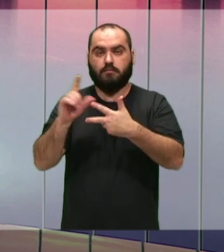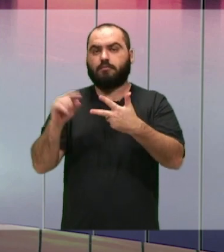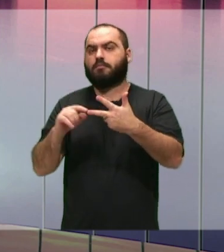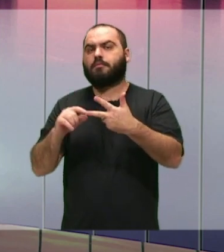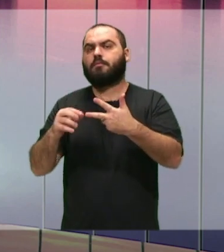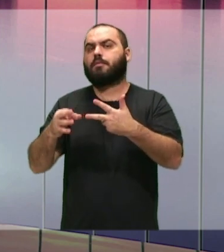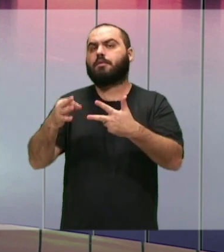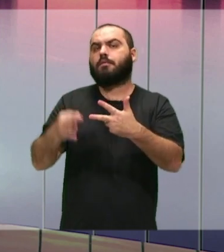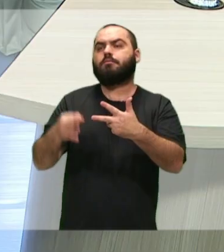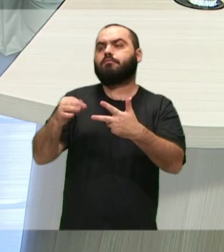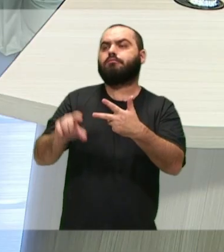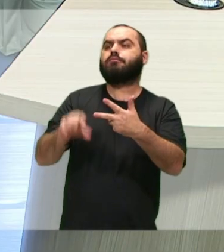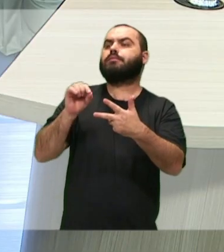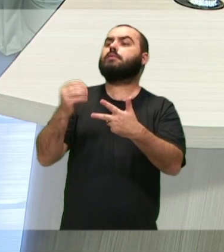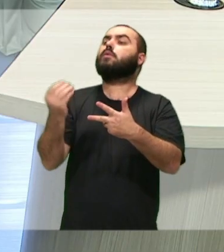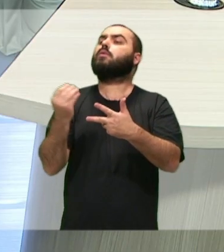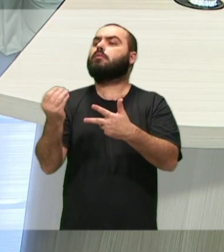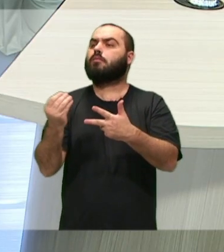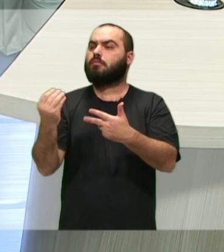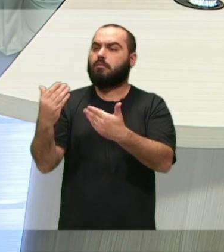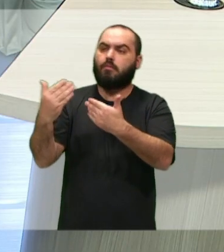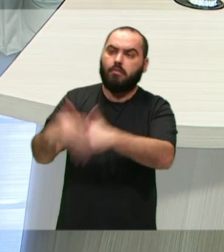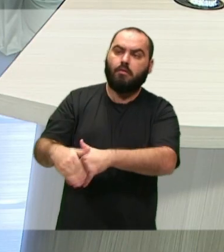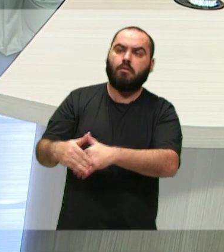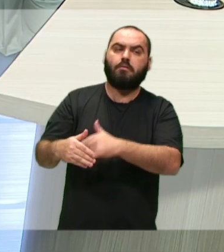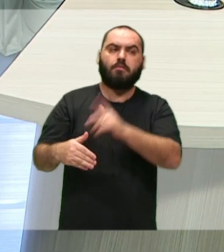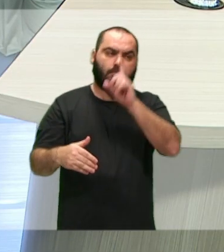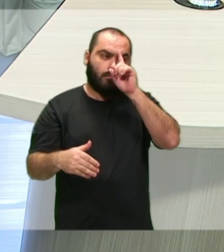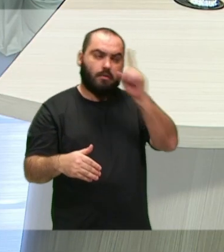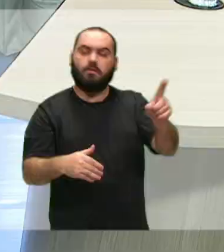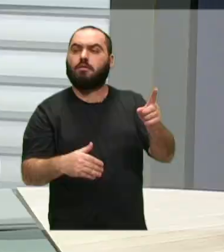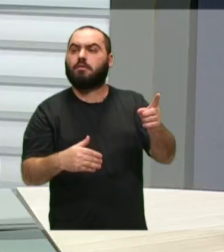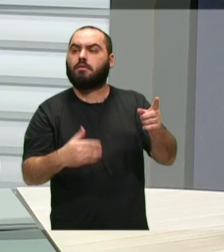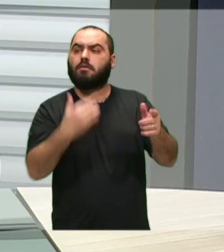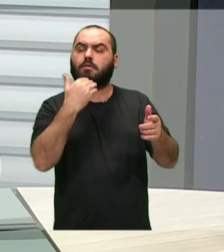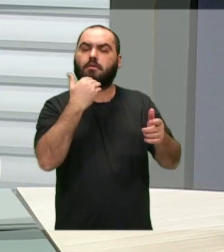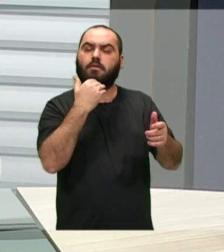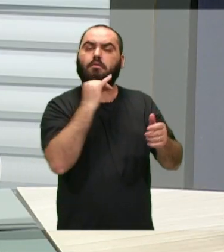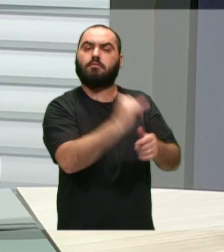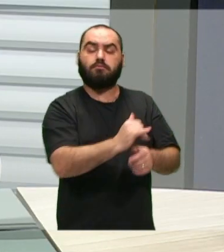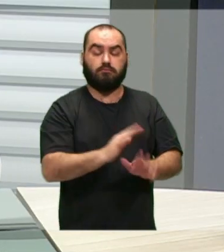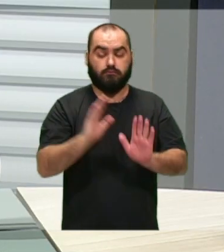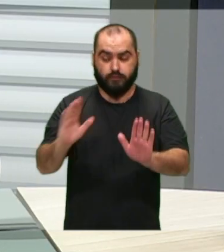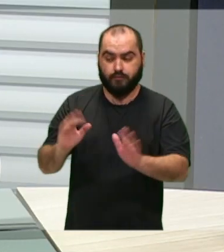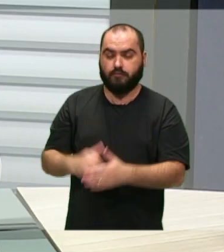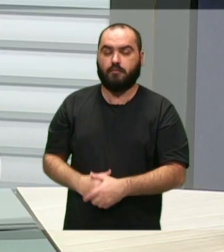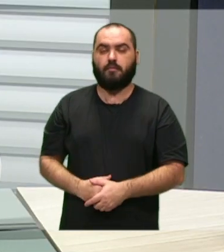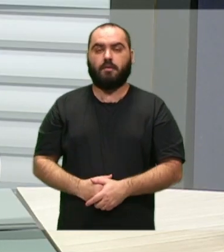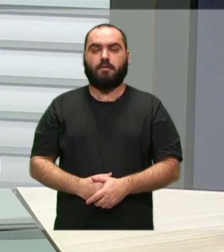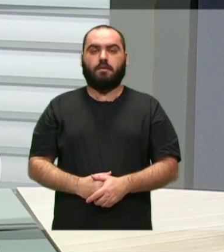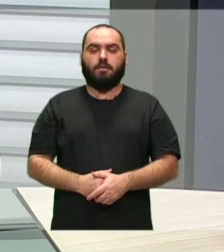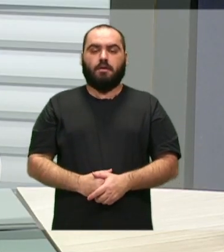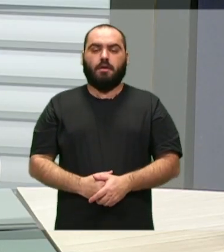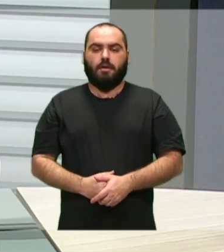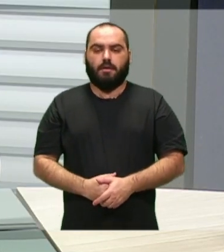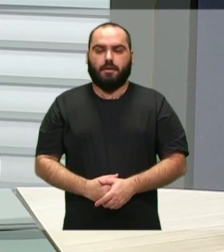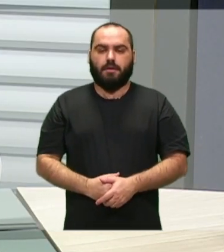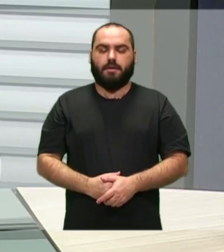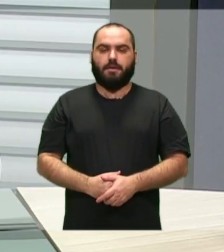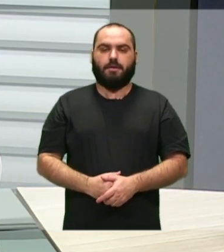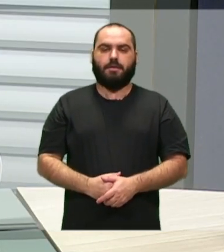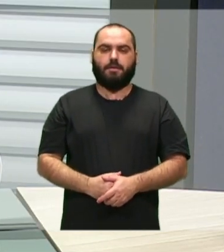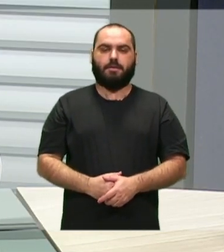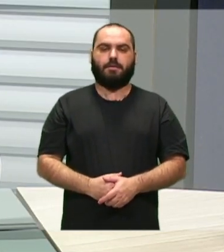os membros do Poder Judiciário? É concurso, indicação? Nós temos o Judiciário enquanto não Ministério